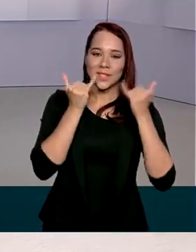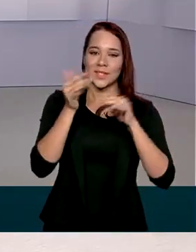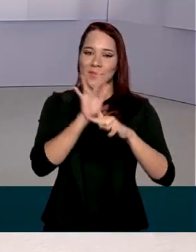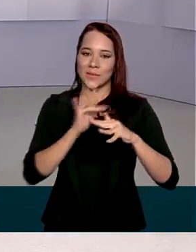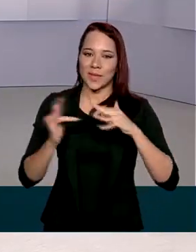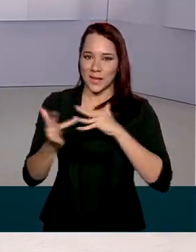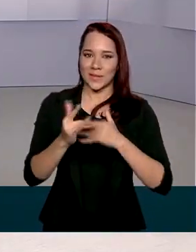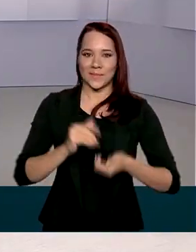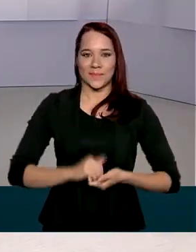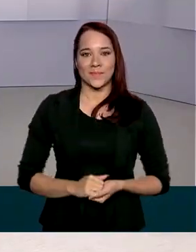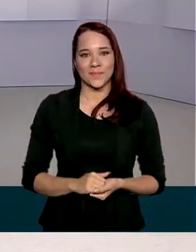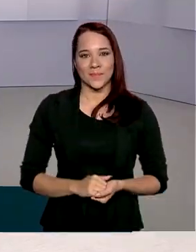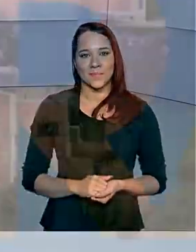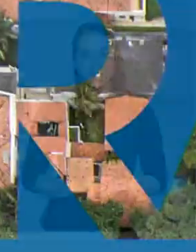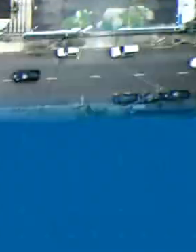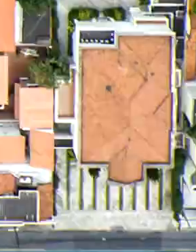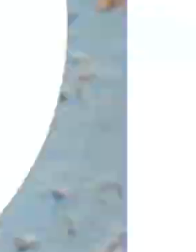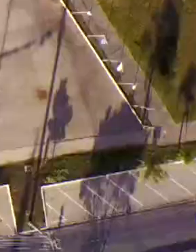nas nossas redes sociais.